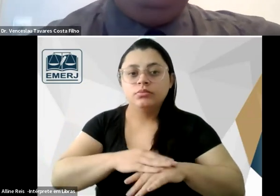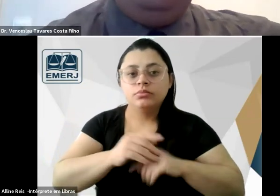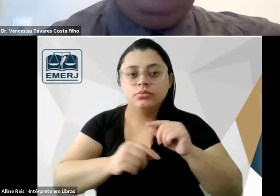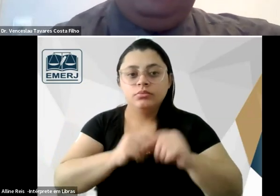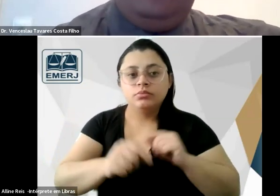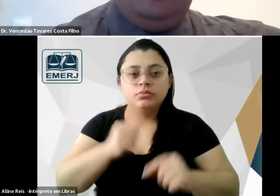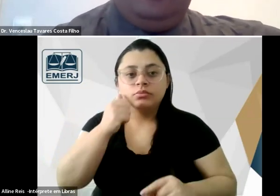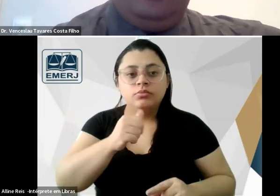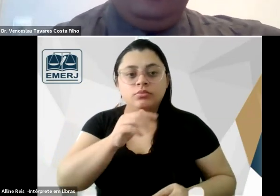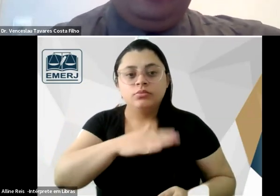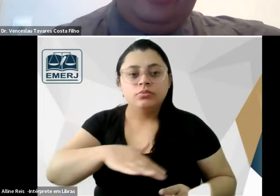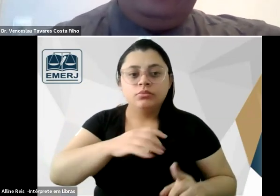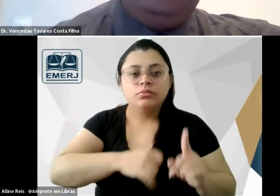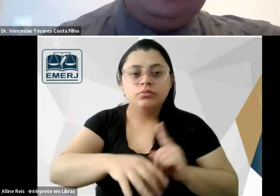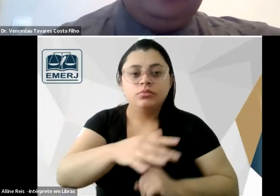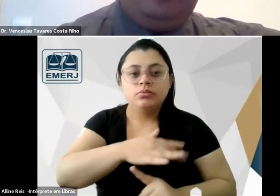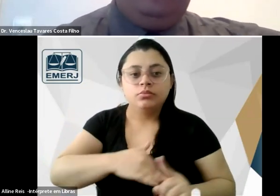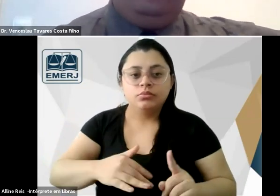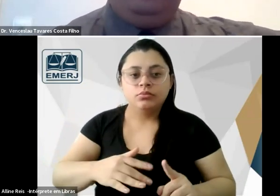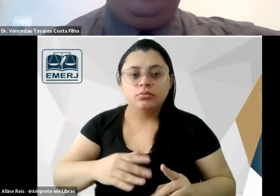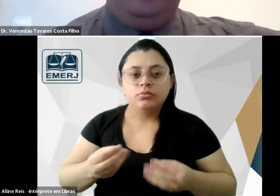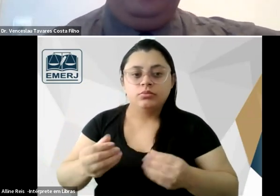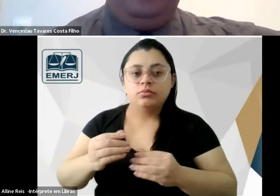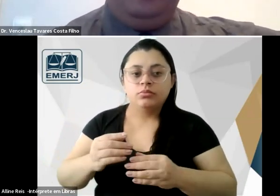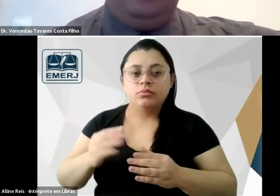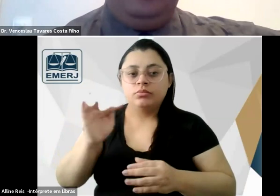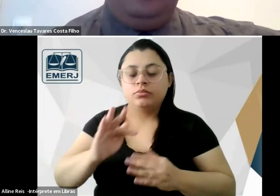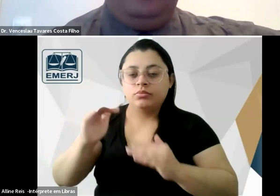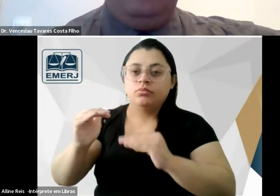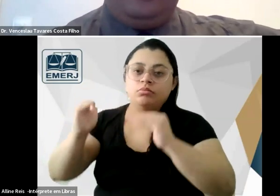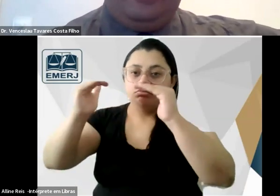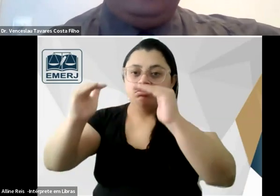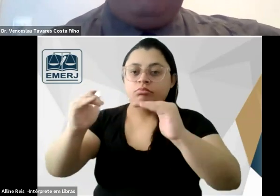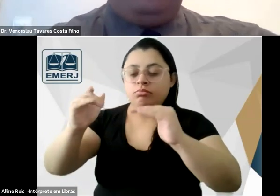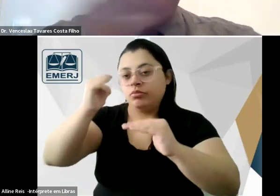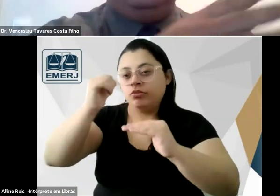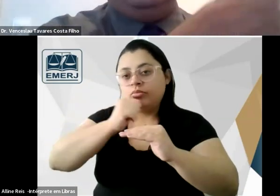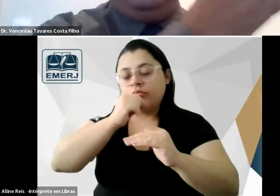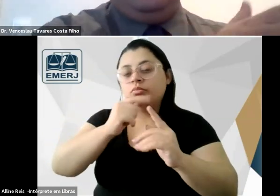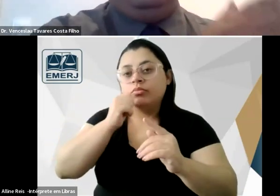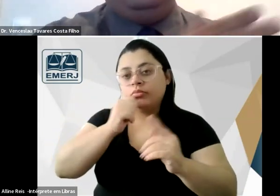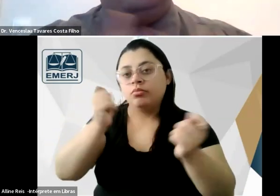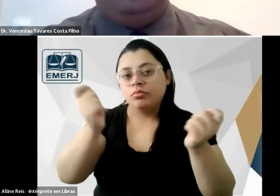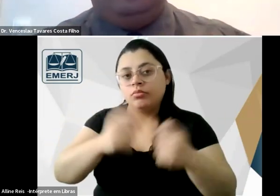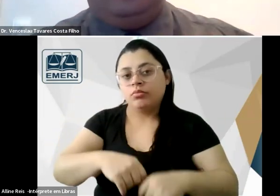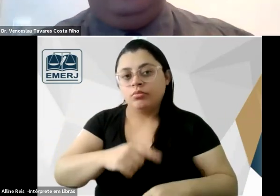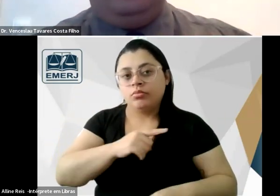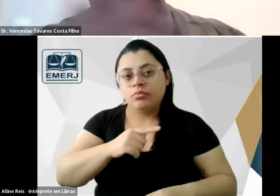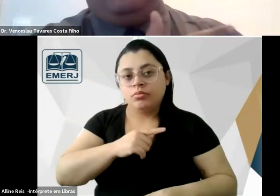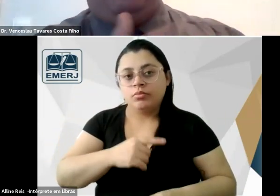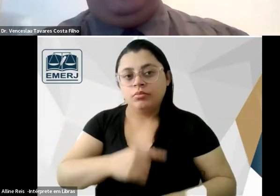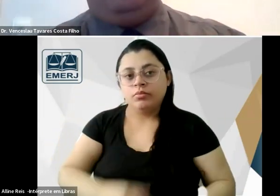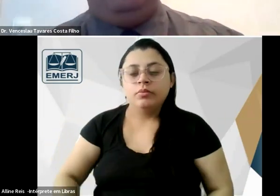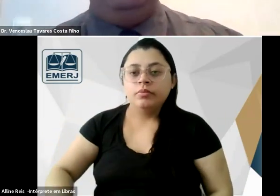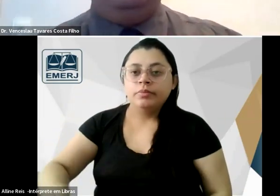vista civil e aí dando educação superior à mulher porque ela é capaz e aí no discurso dele